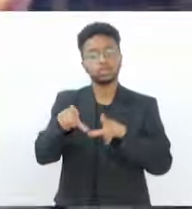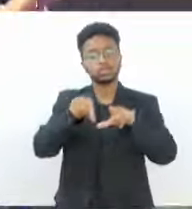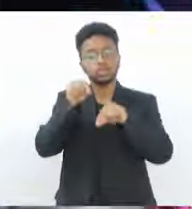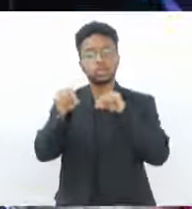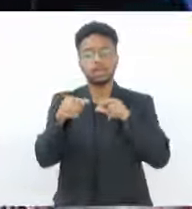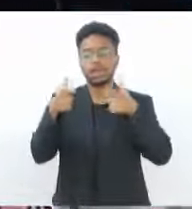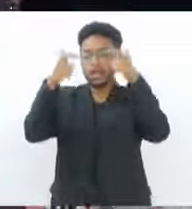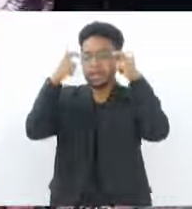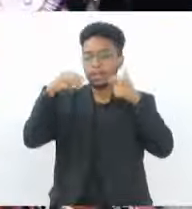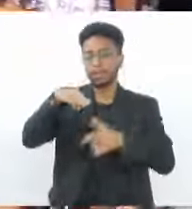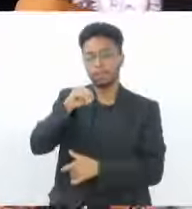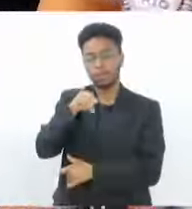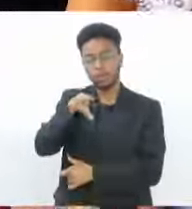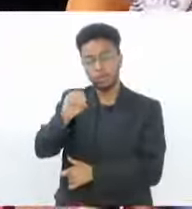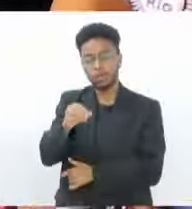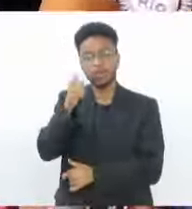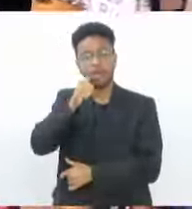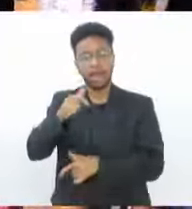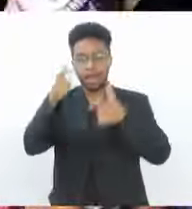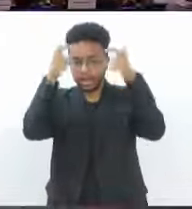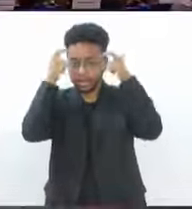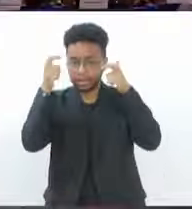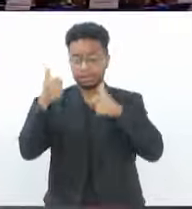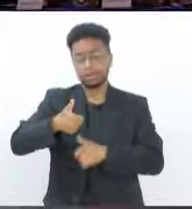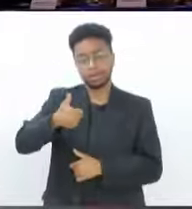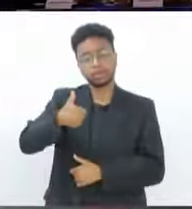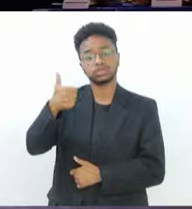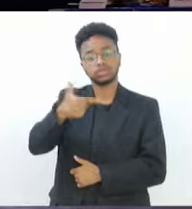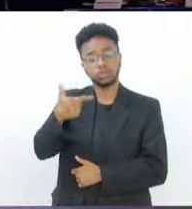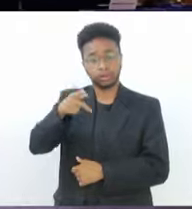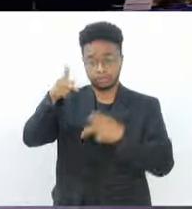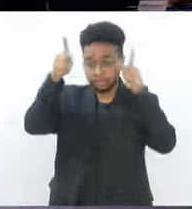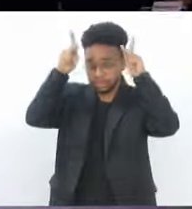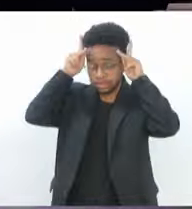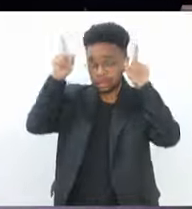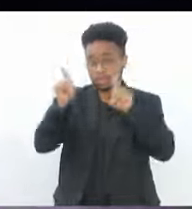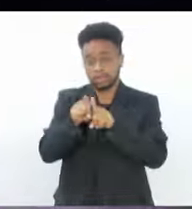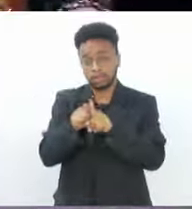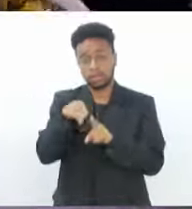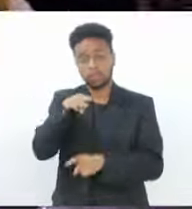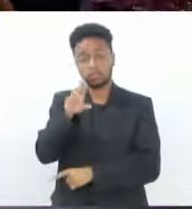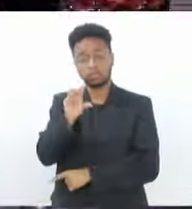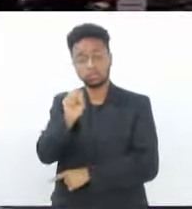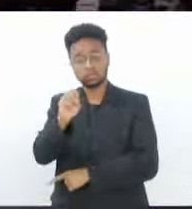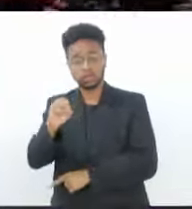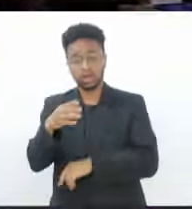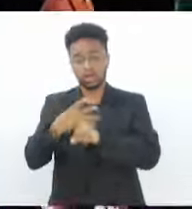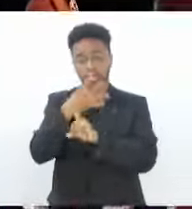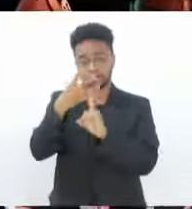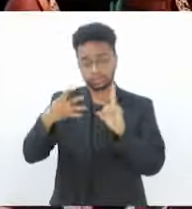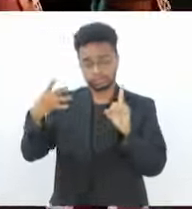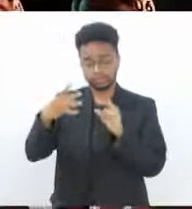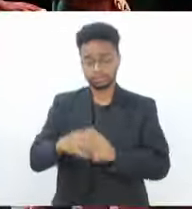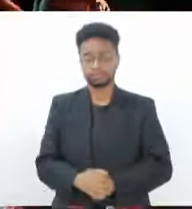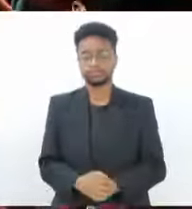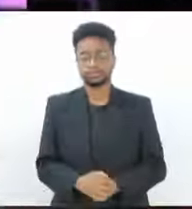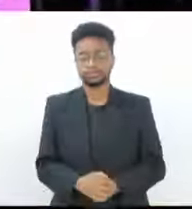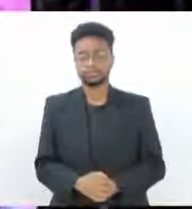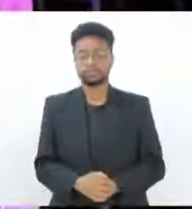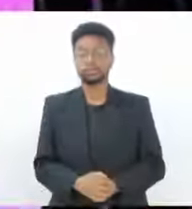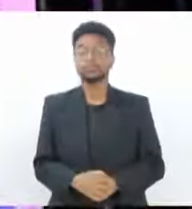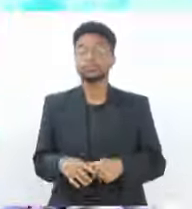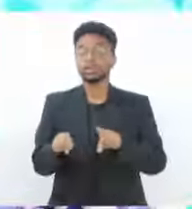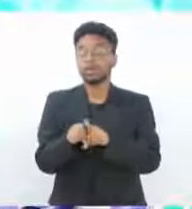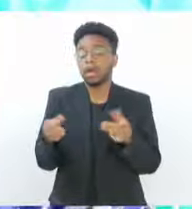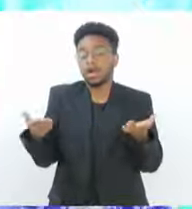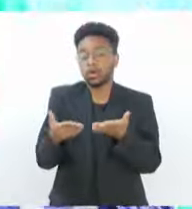Momo, Rainha, Primeira e Segunda Princesas e Muso e Musa, LGBTQIA+. Este ano ainda